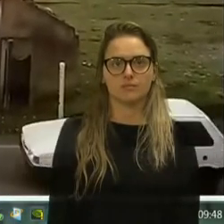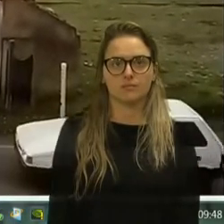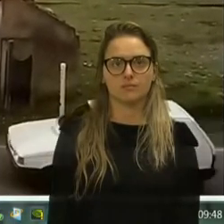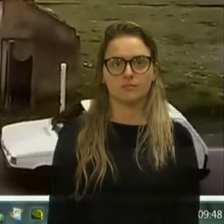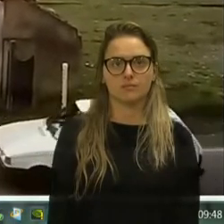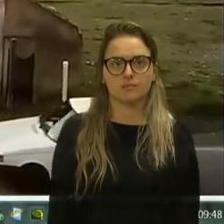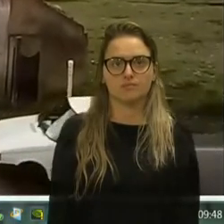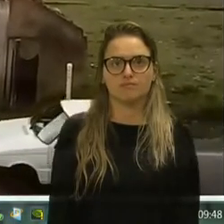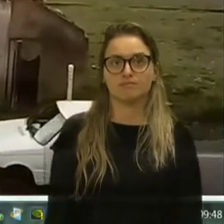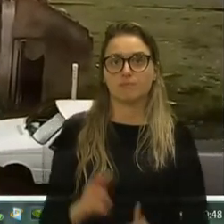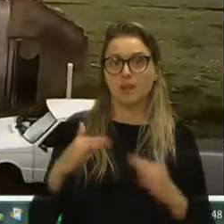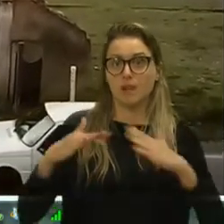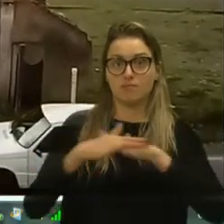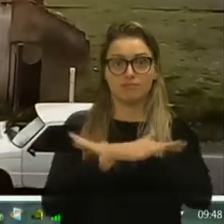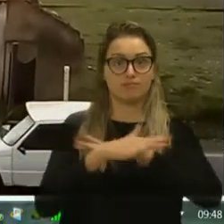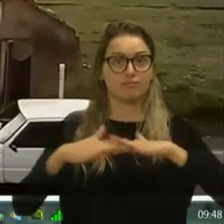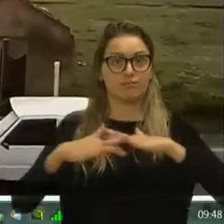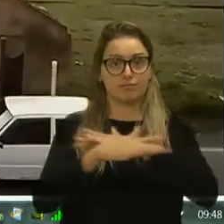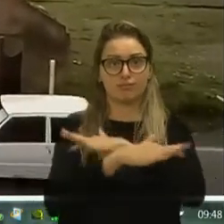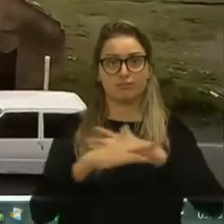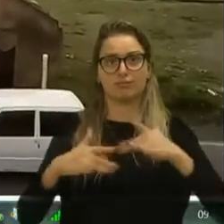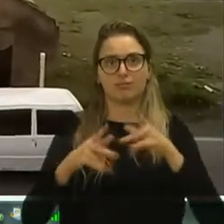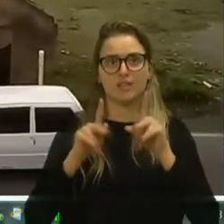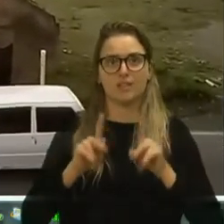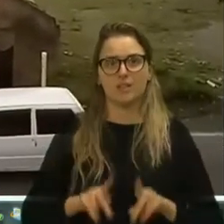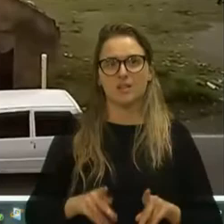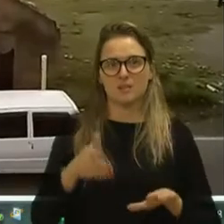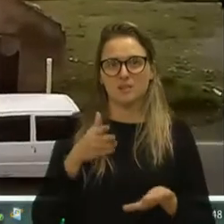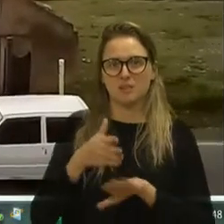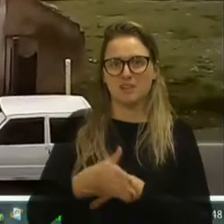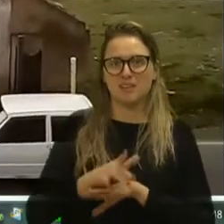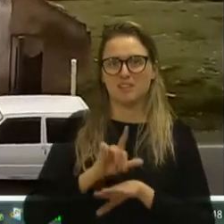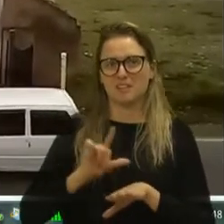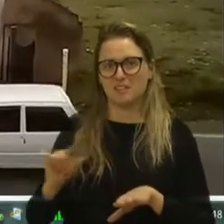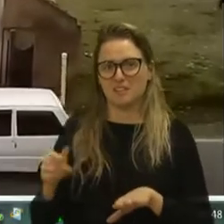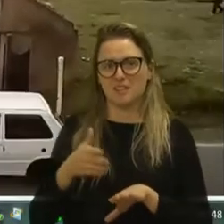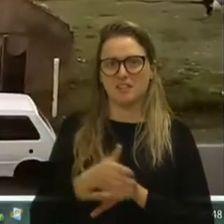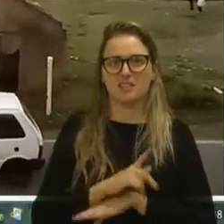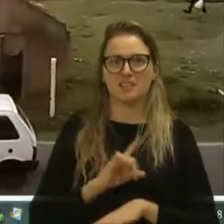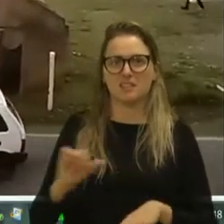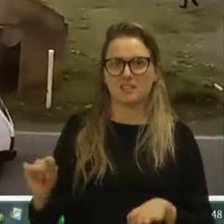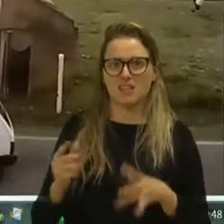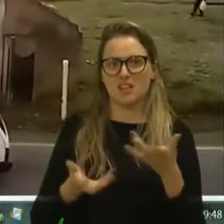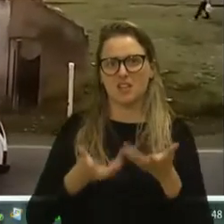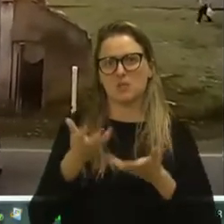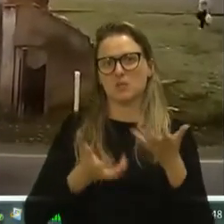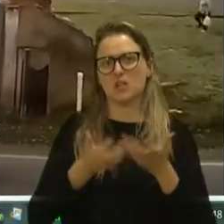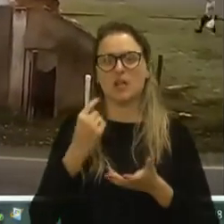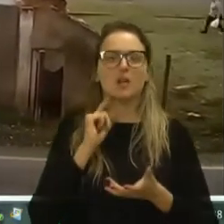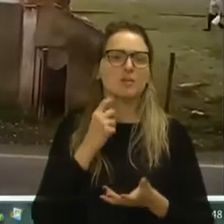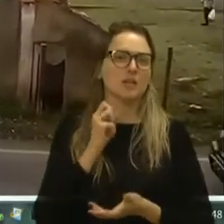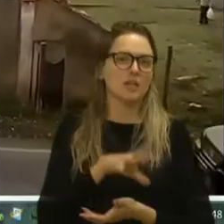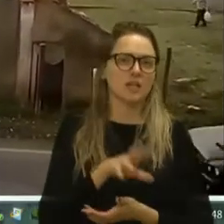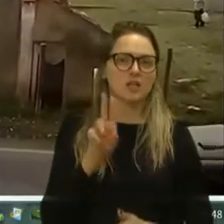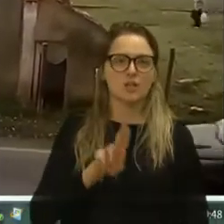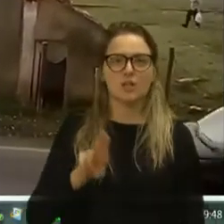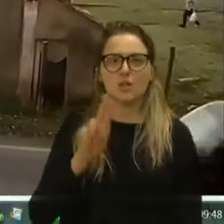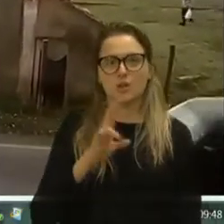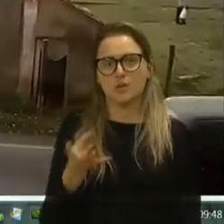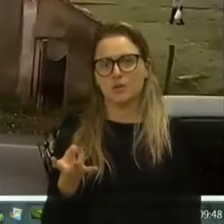E é um movimento intenso, né, de catadores aí, o pessoal entra e sai com lixo e usando droga.